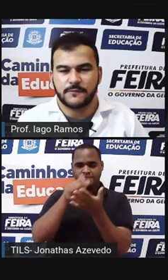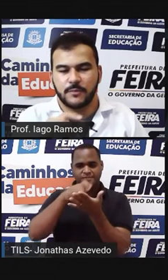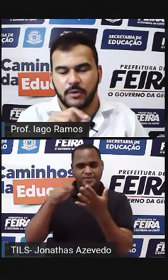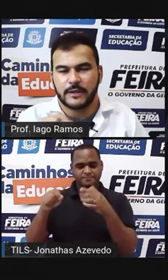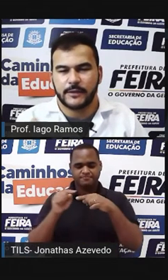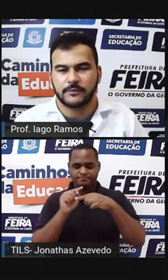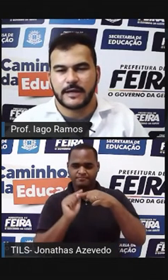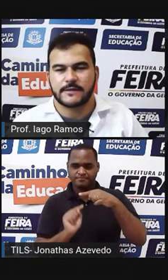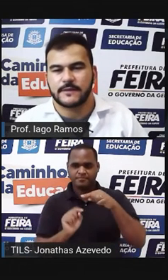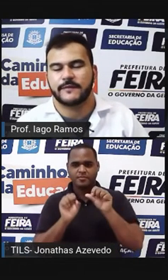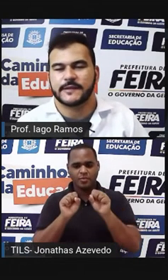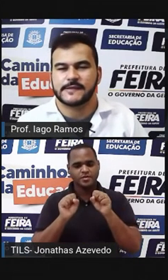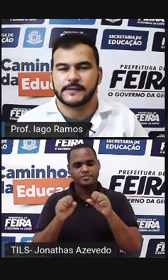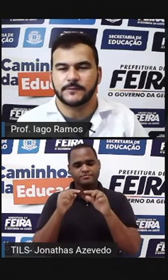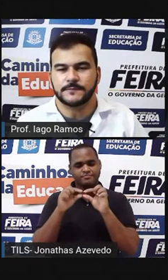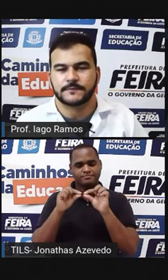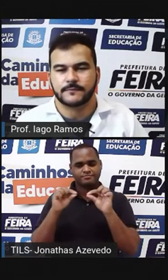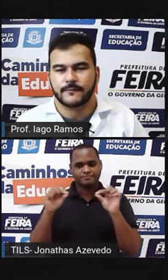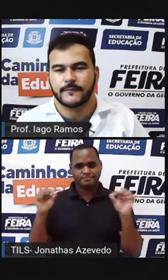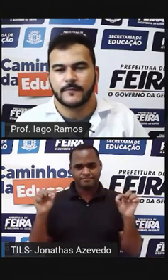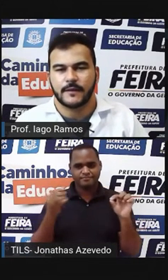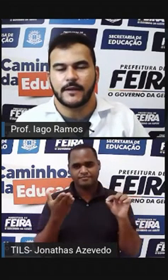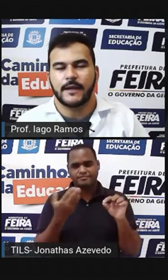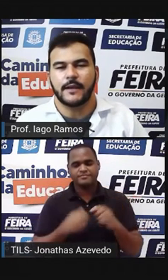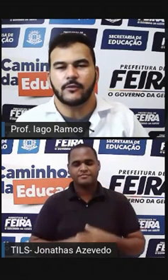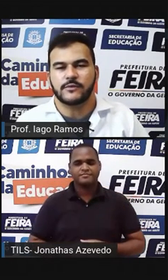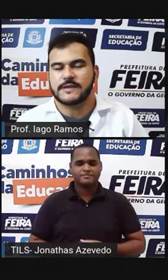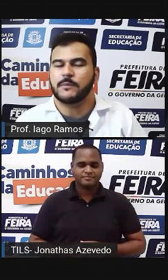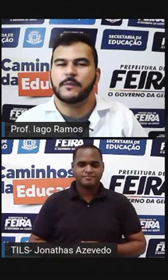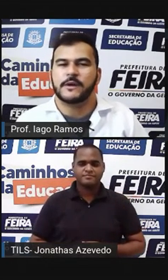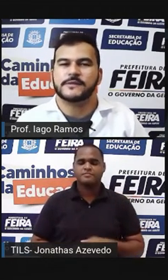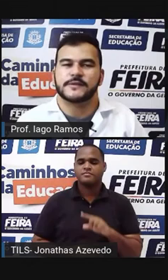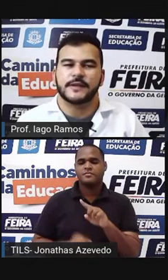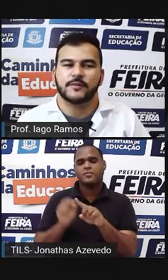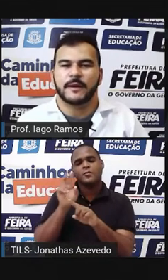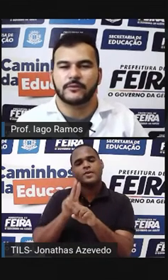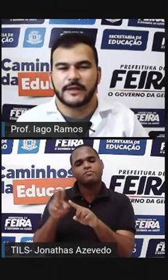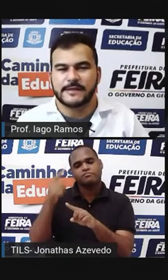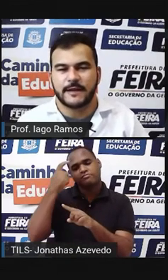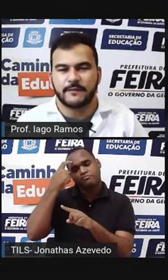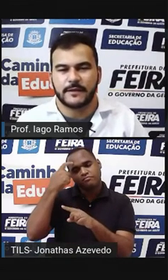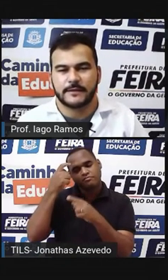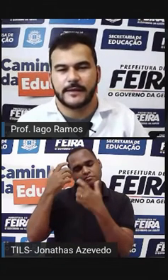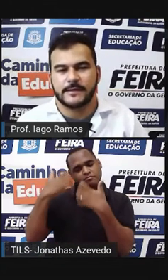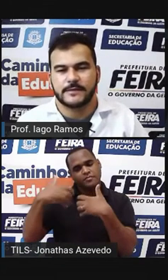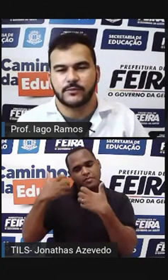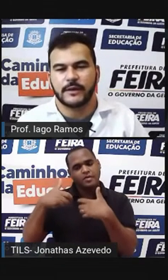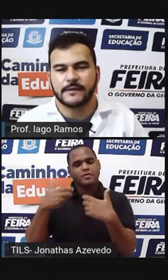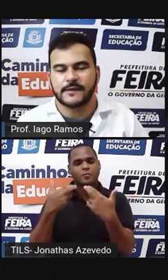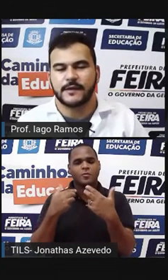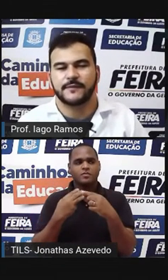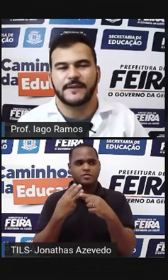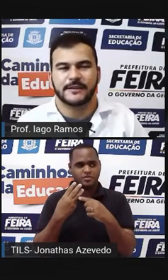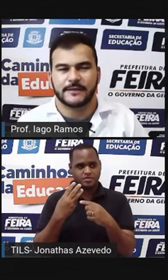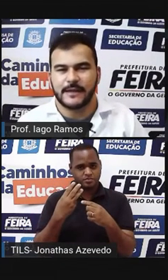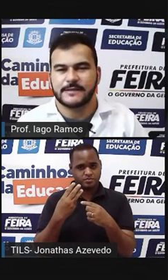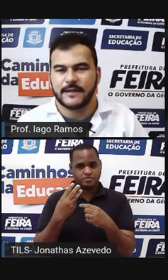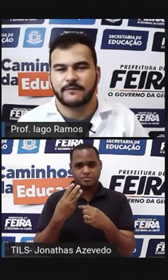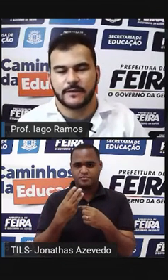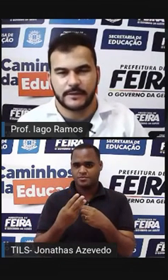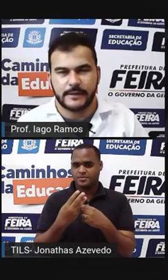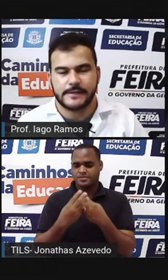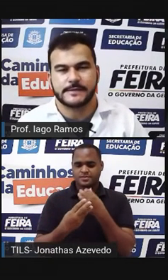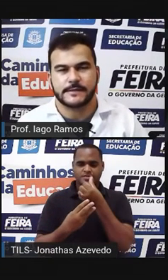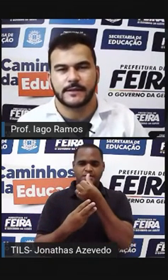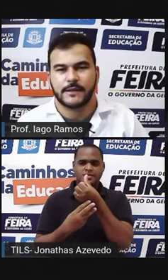fração Vamos botar aqui o traço da fração E usar o mesmo raciocínio Para o 3 elevado a 3 O que é significa 3